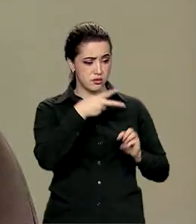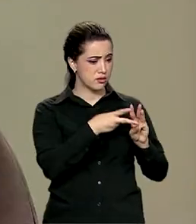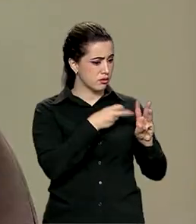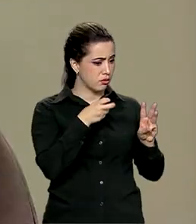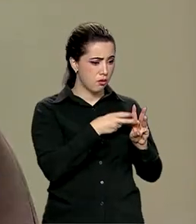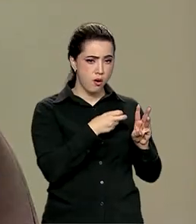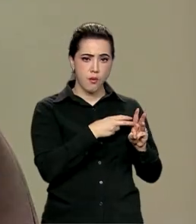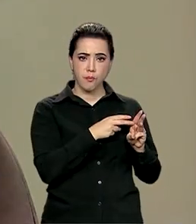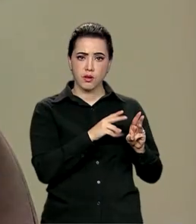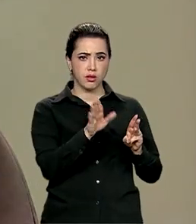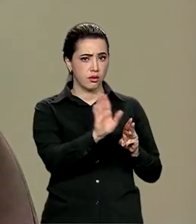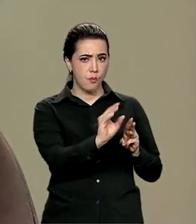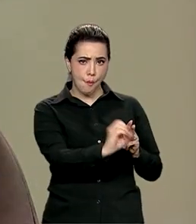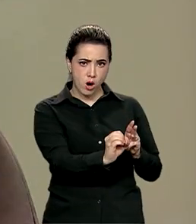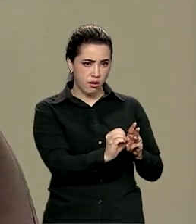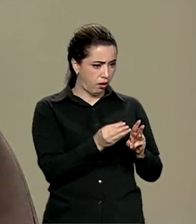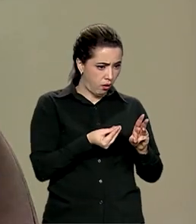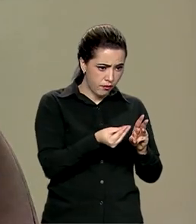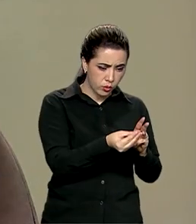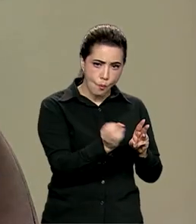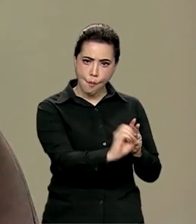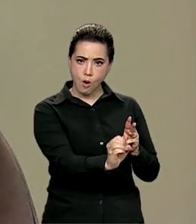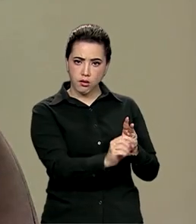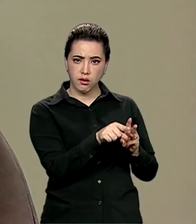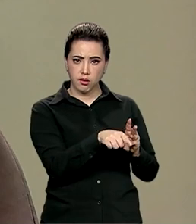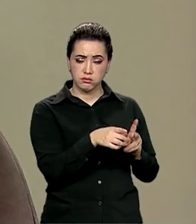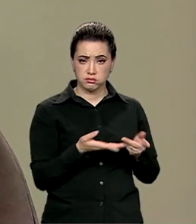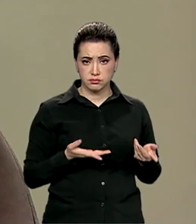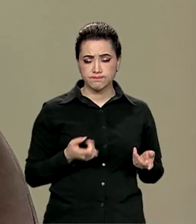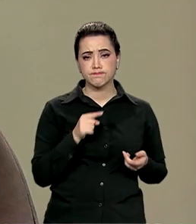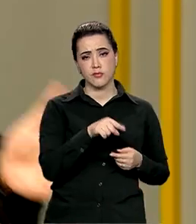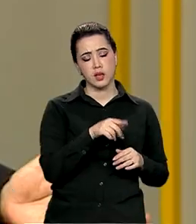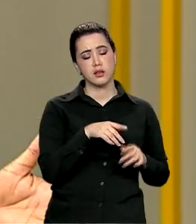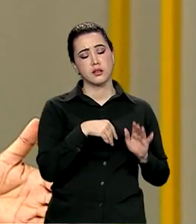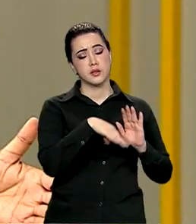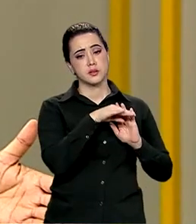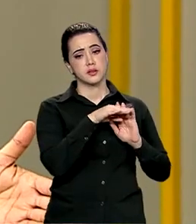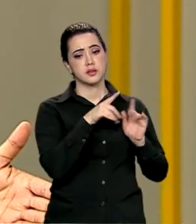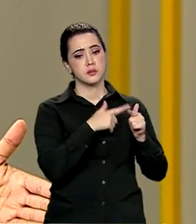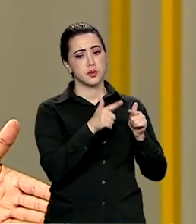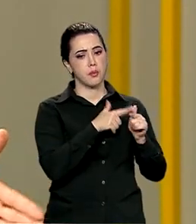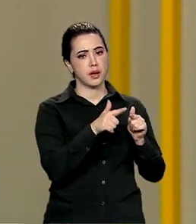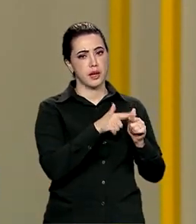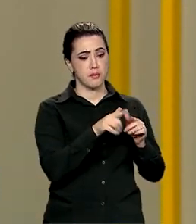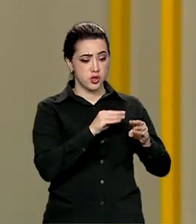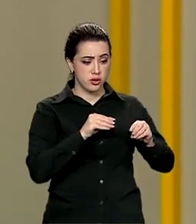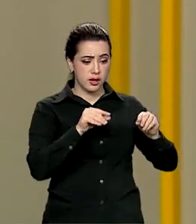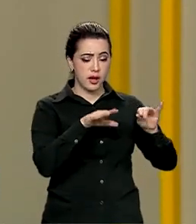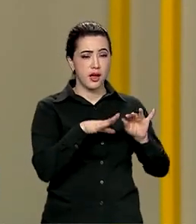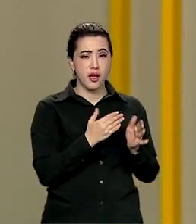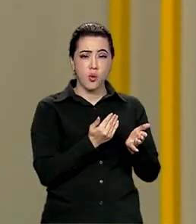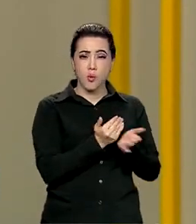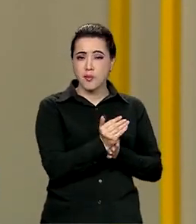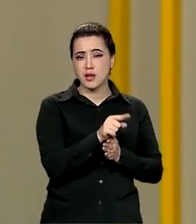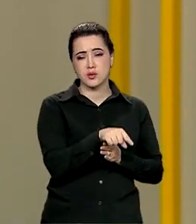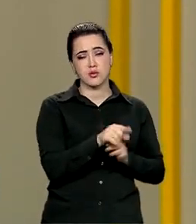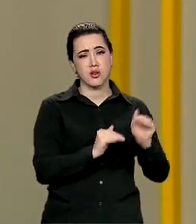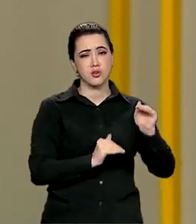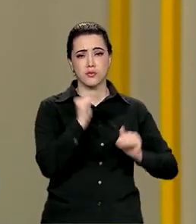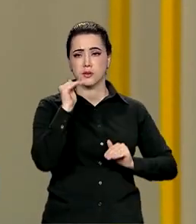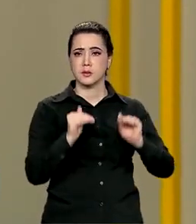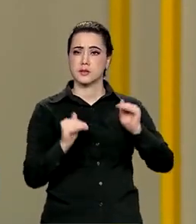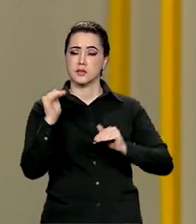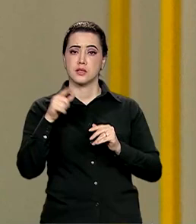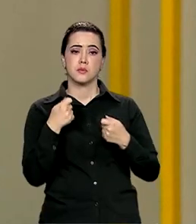alijados dessa possibilidade. Esse problema fundiário, ele é a essência de todas as desigualdades. Então, o que nós precisamos promover